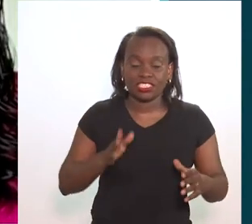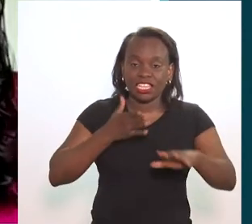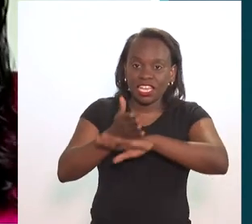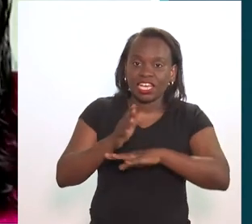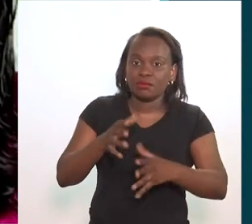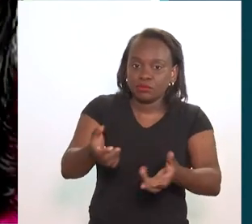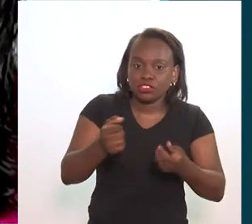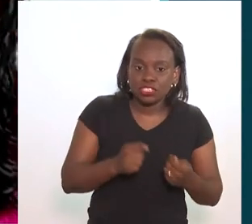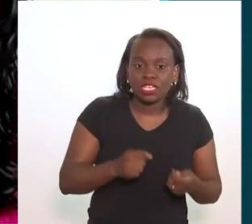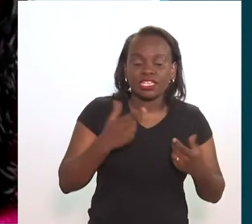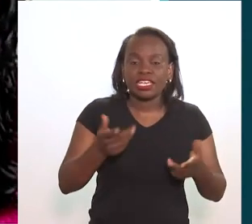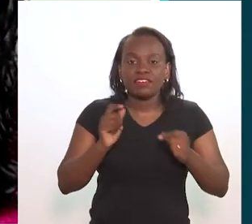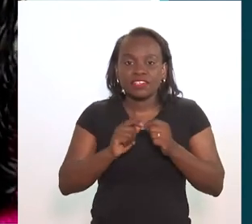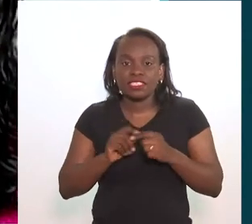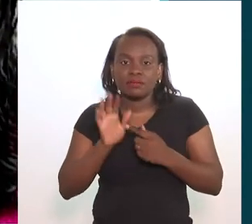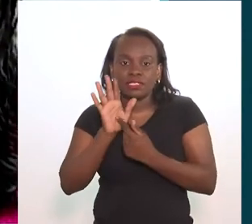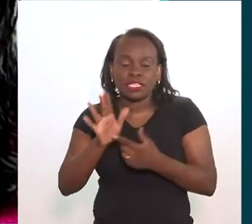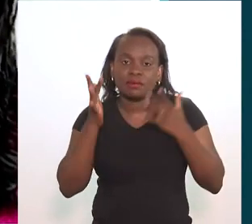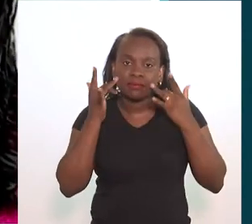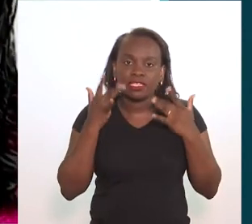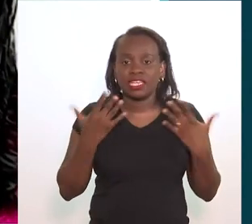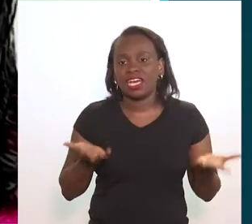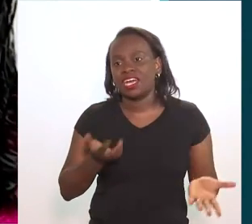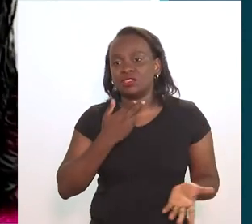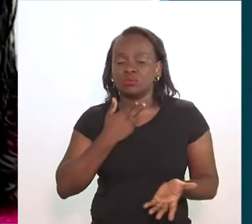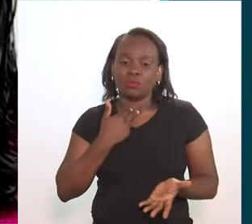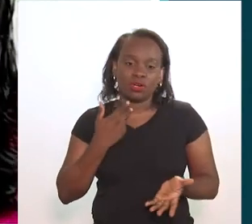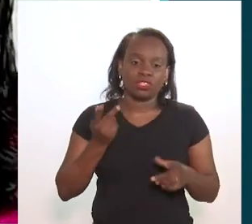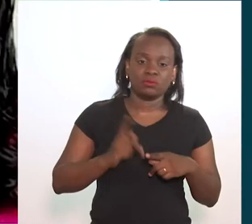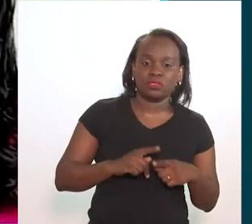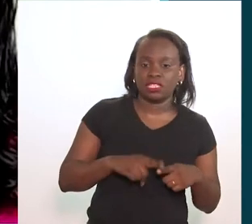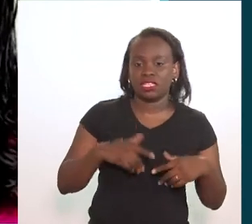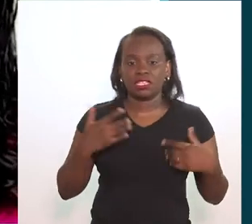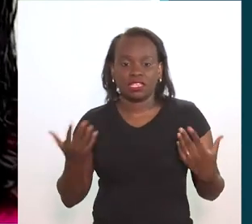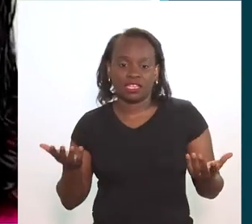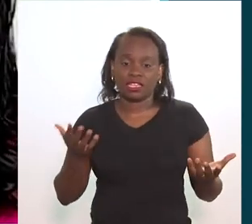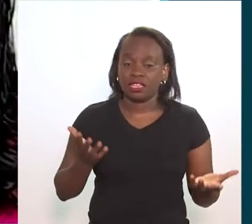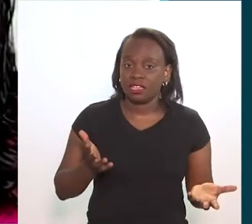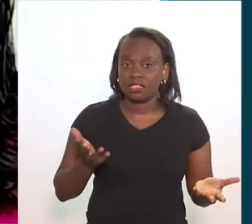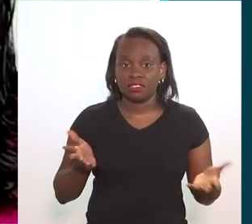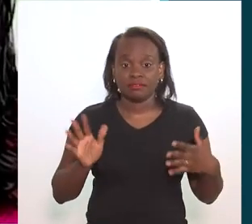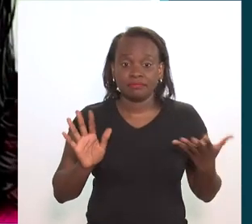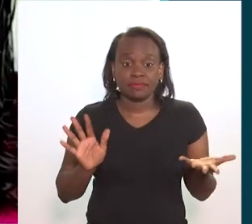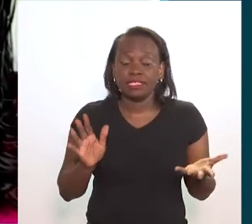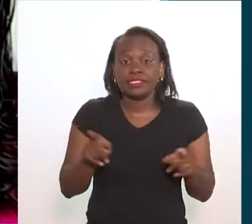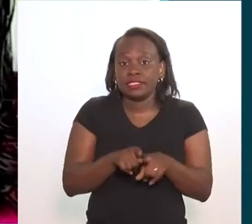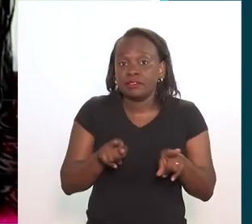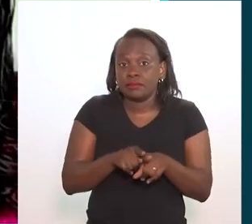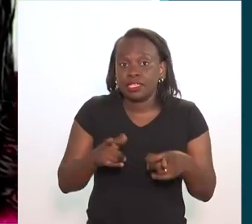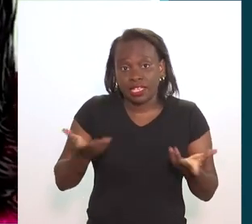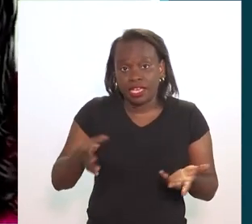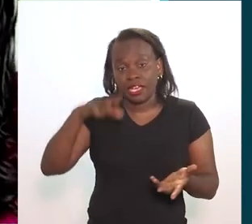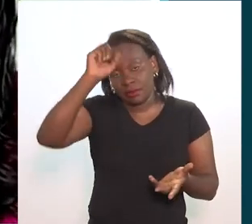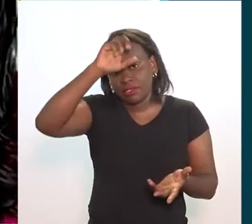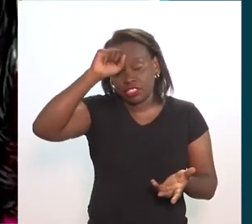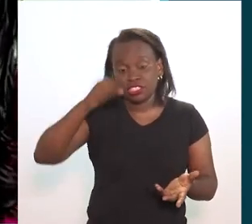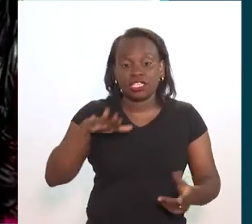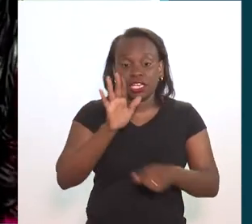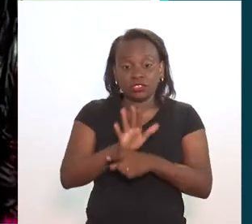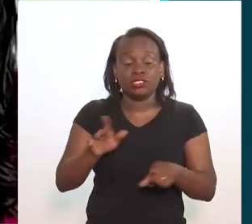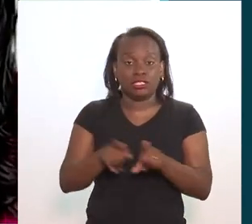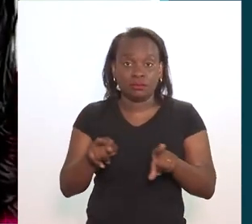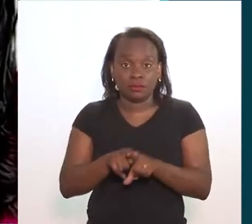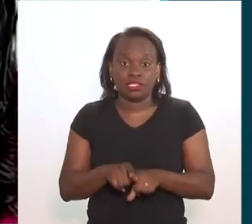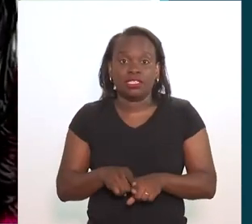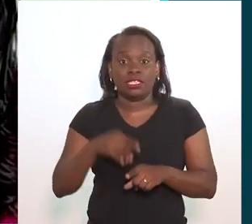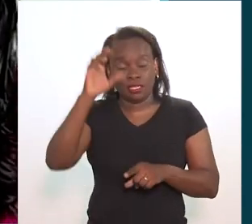as escolas não dão, talvez, oportunidade de grupos, grupos como a gente, de ir lá buscar, a gente quer apresentar a nossa peça, olha, não pode,